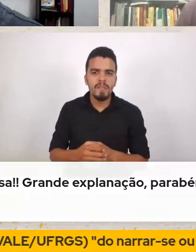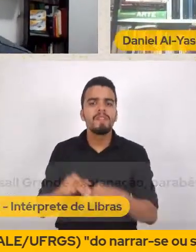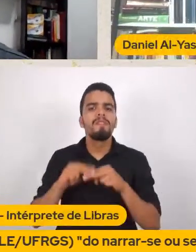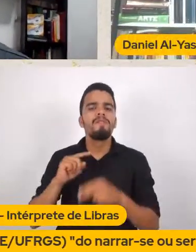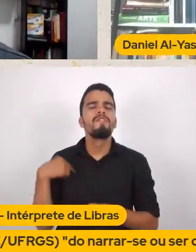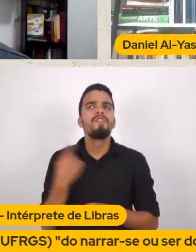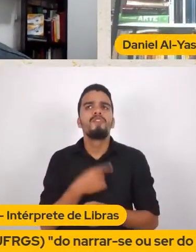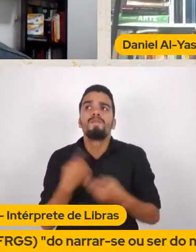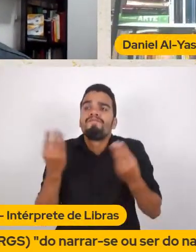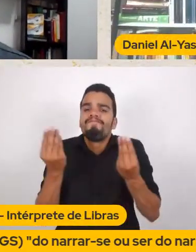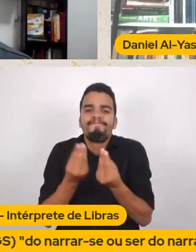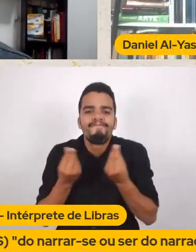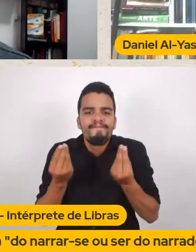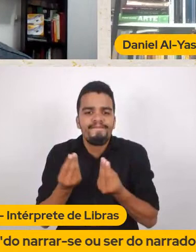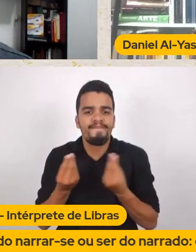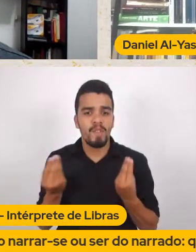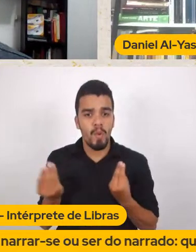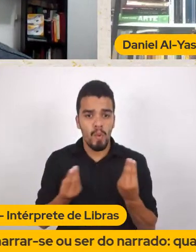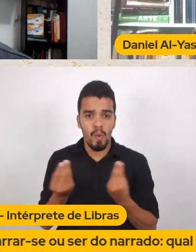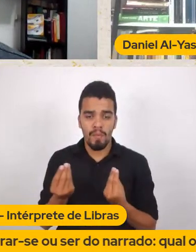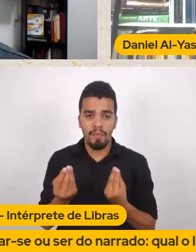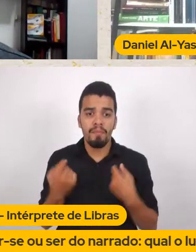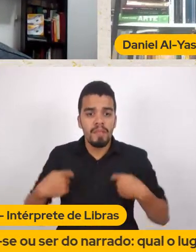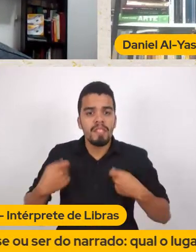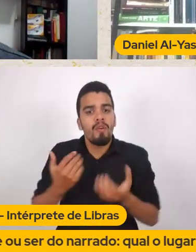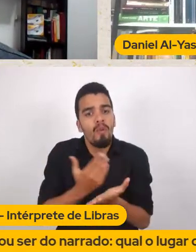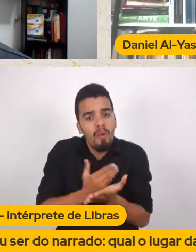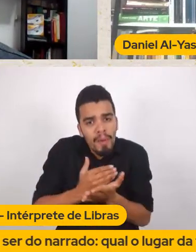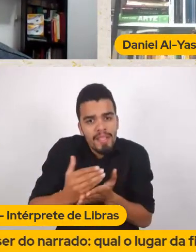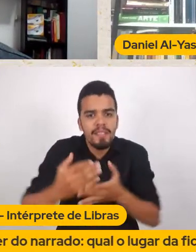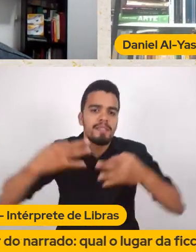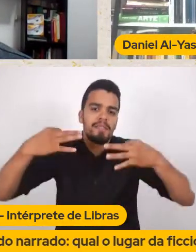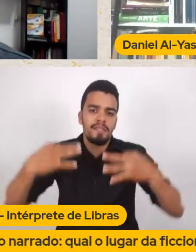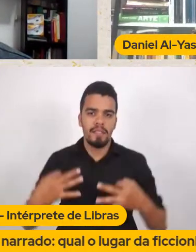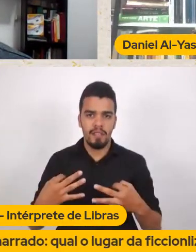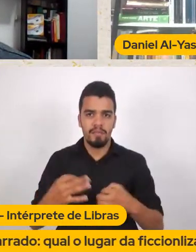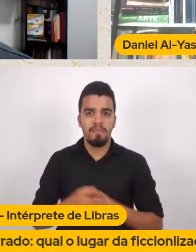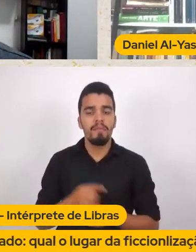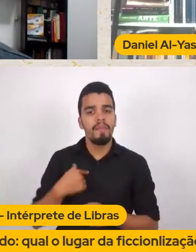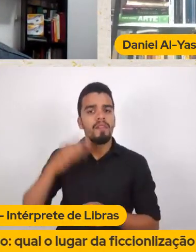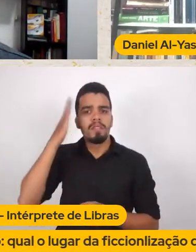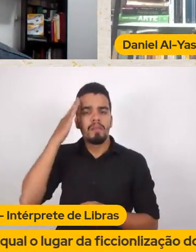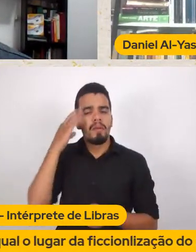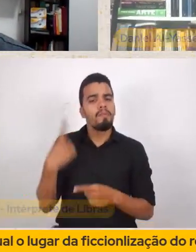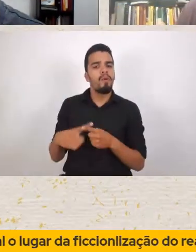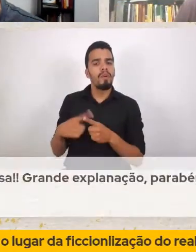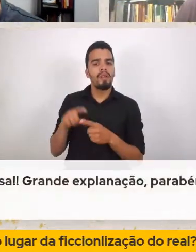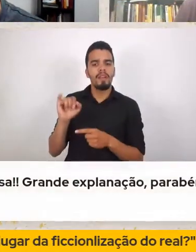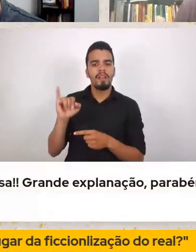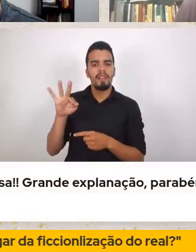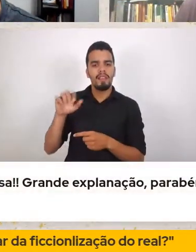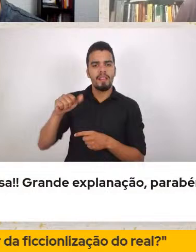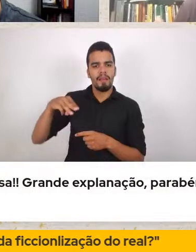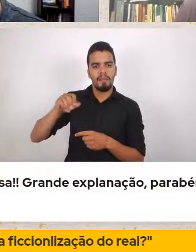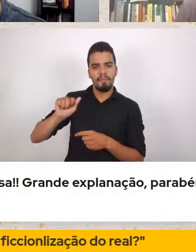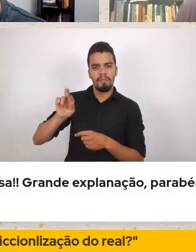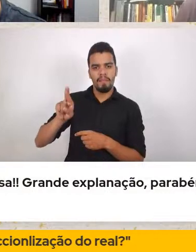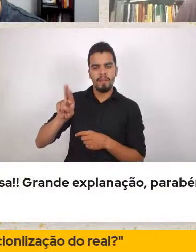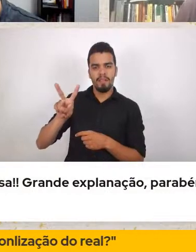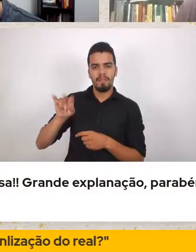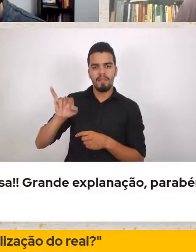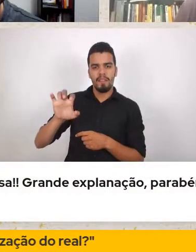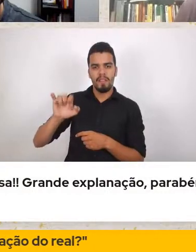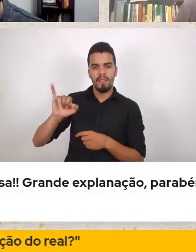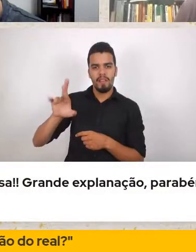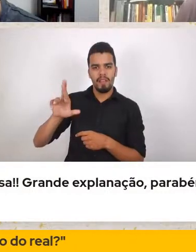jeito A gente tem que começar Do começo Para eu entender Por que o Itamar Vieira Jr. É importante Para eu entender Por que Conceição